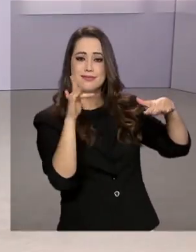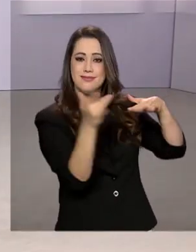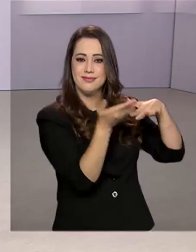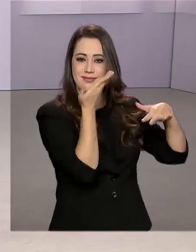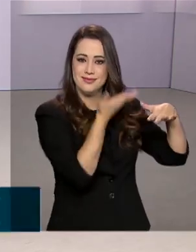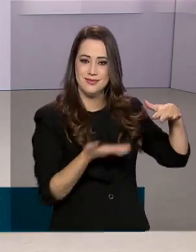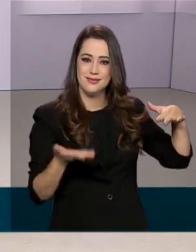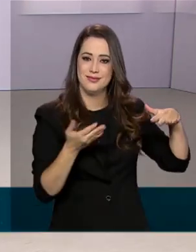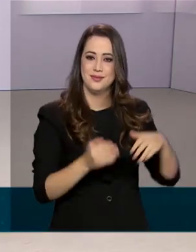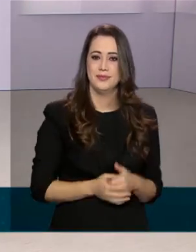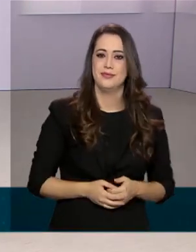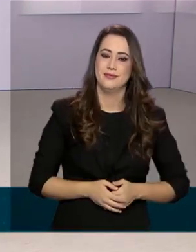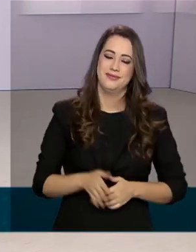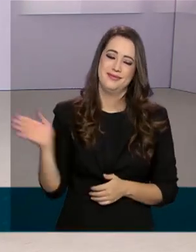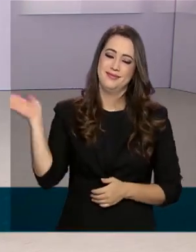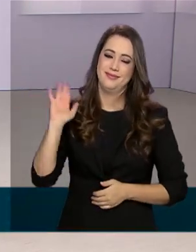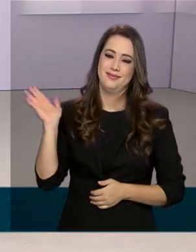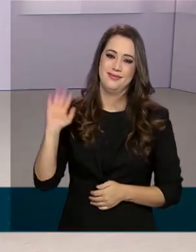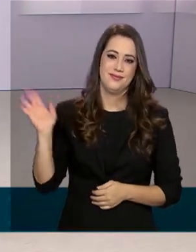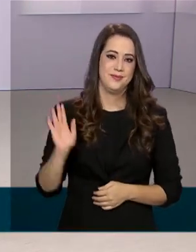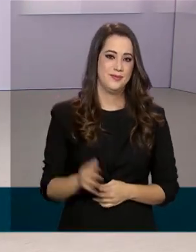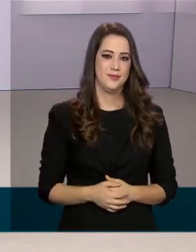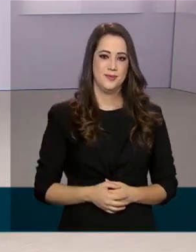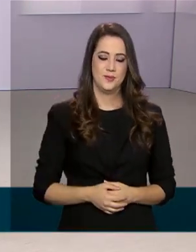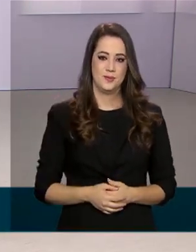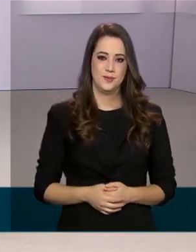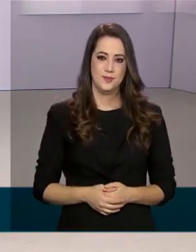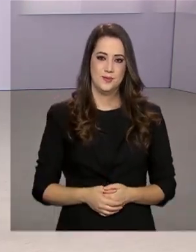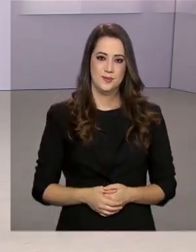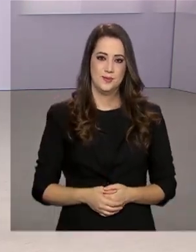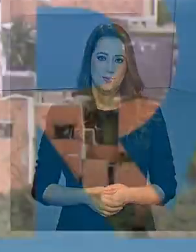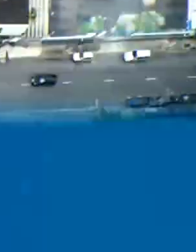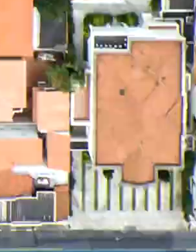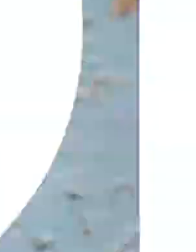confere seguindo as nossas redes sociais. Até a próxima edição.